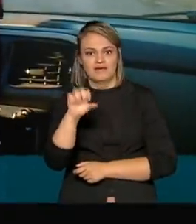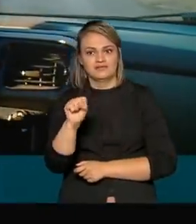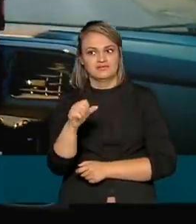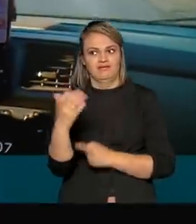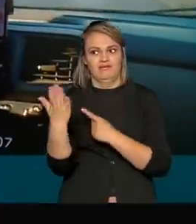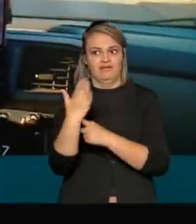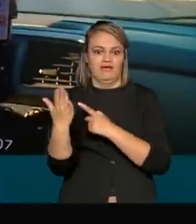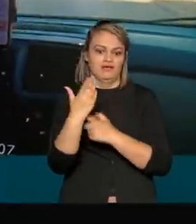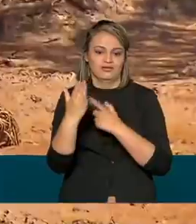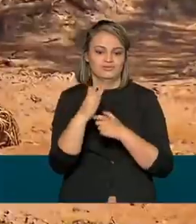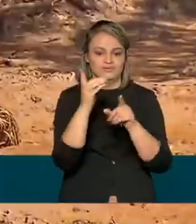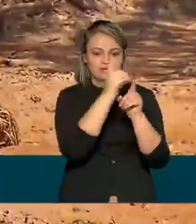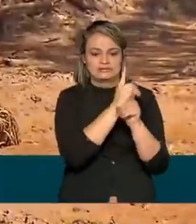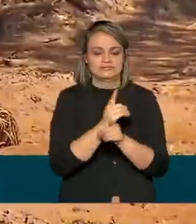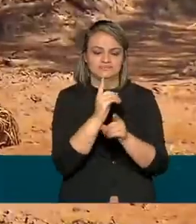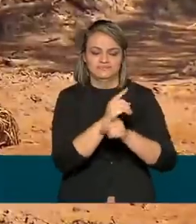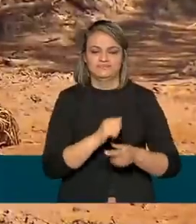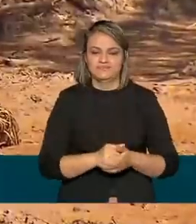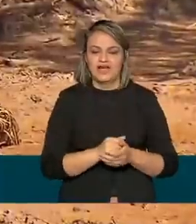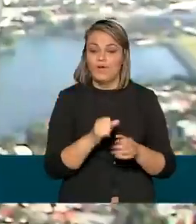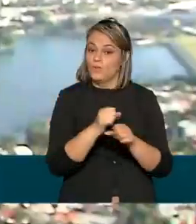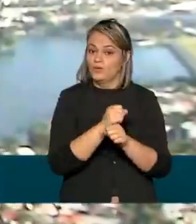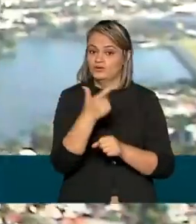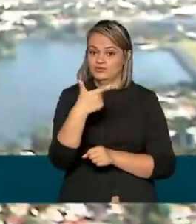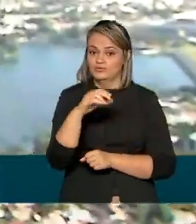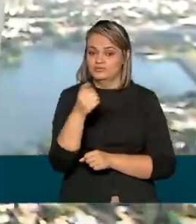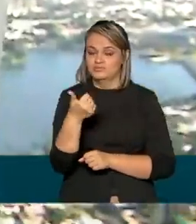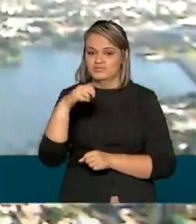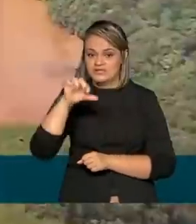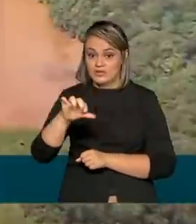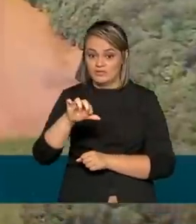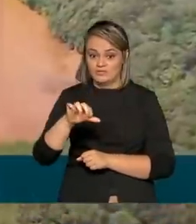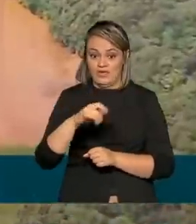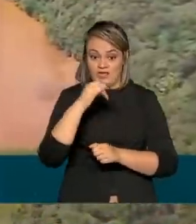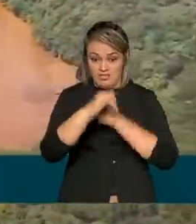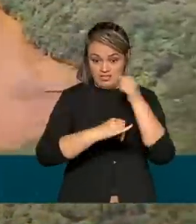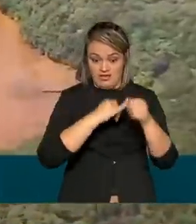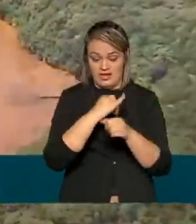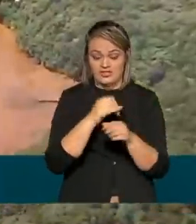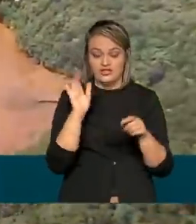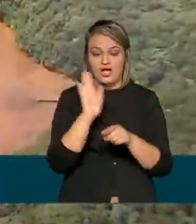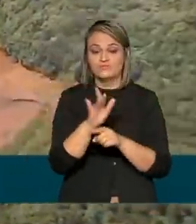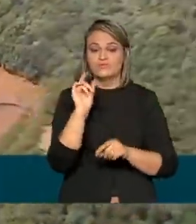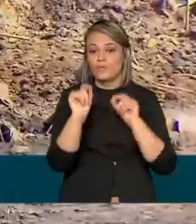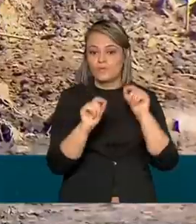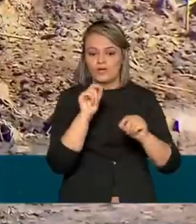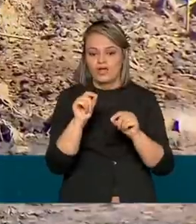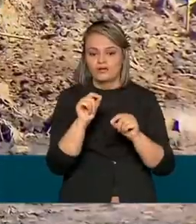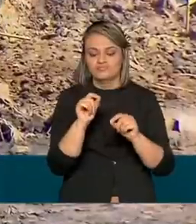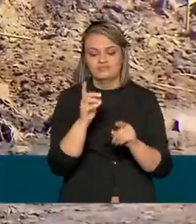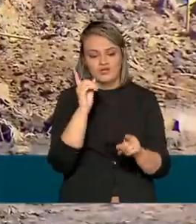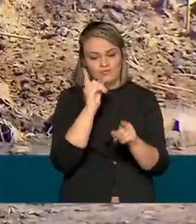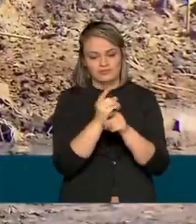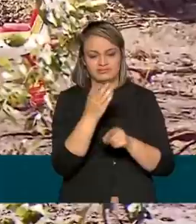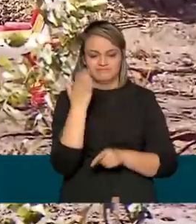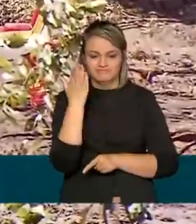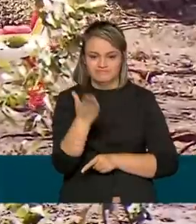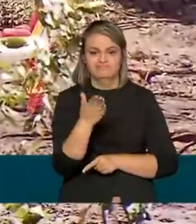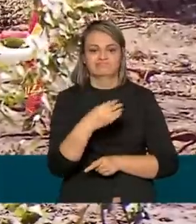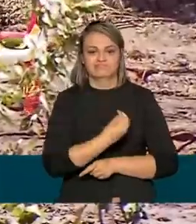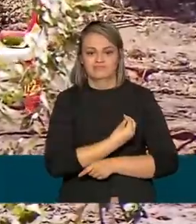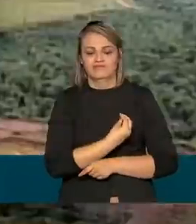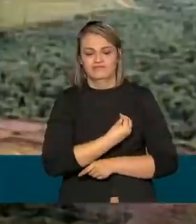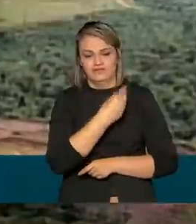tão comum no dia a dia. Em 2019, graças à internet via satélite, as comunicações também ajudaram a salvar